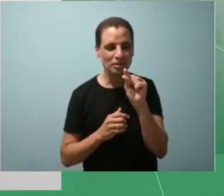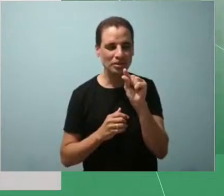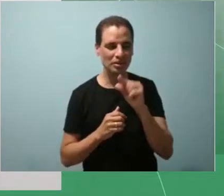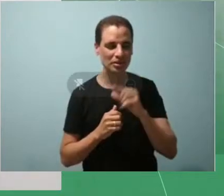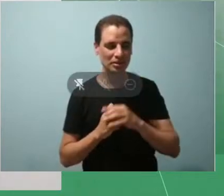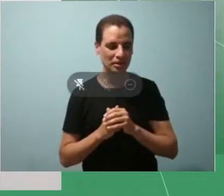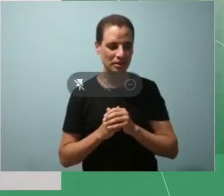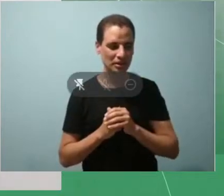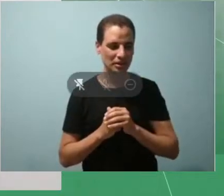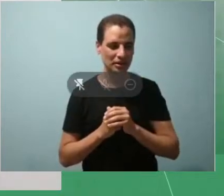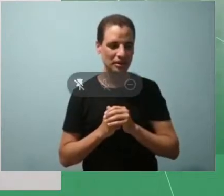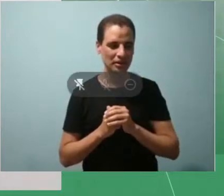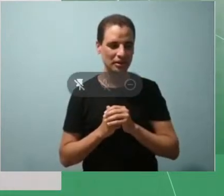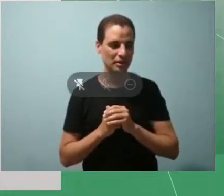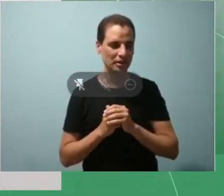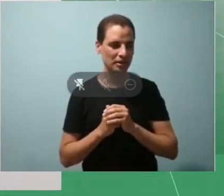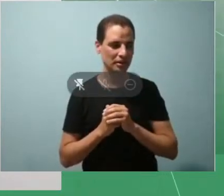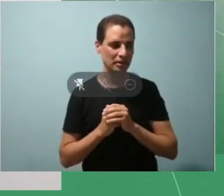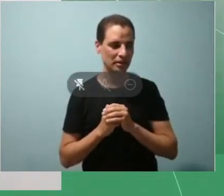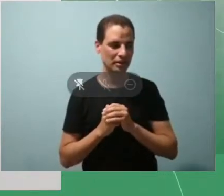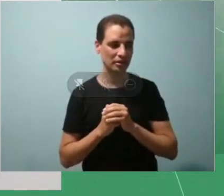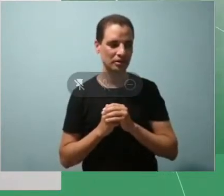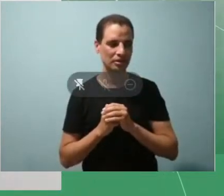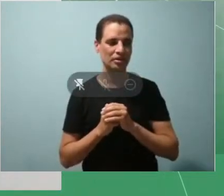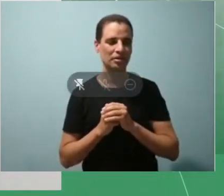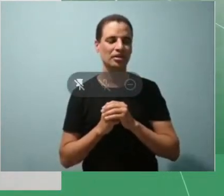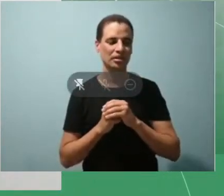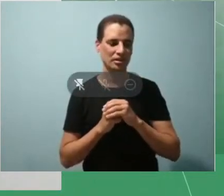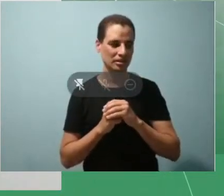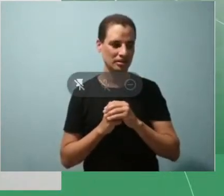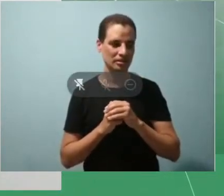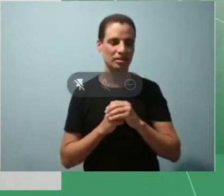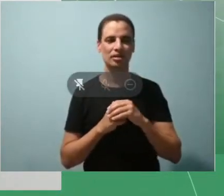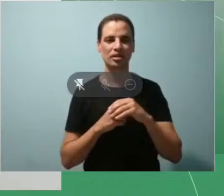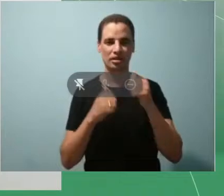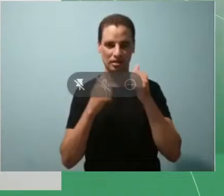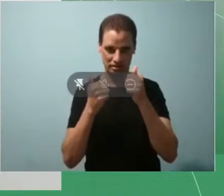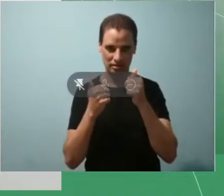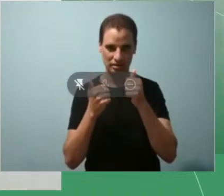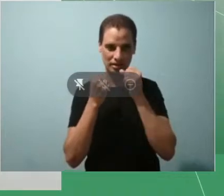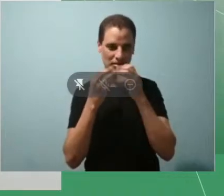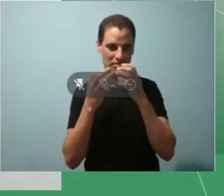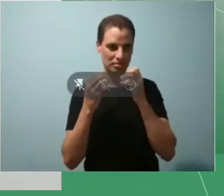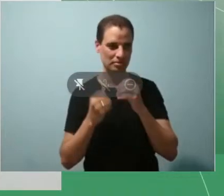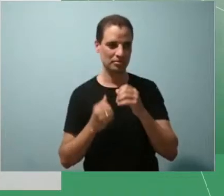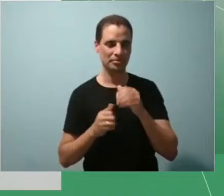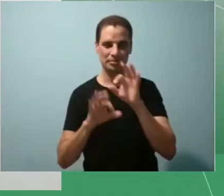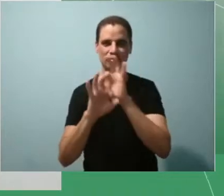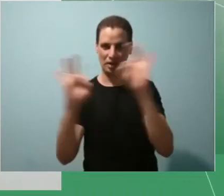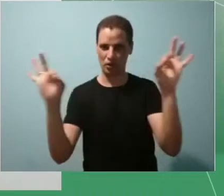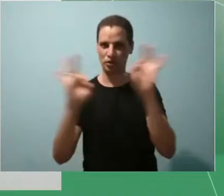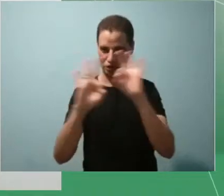Então, tá baixo, tá alto o meu tom de voz? Tá ótimo.